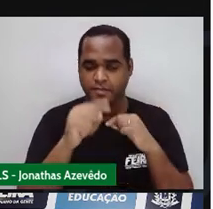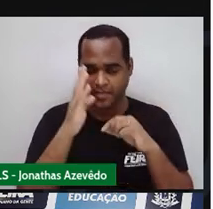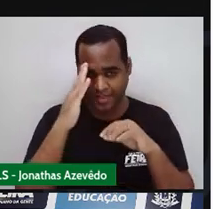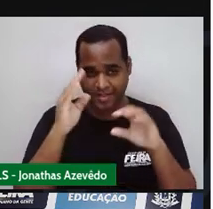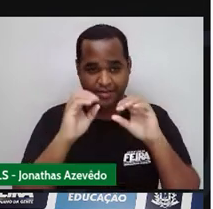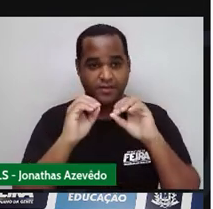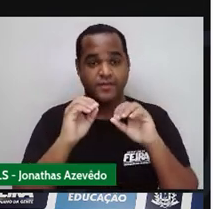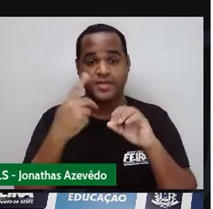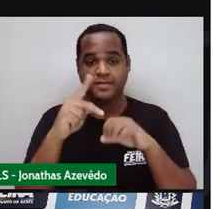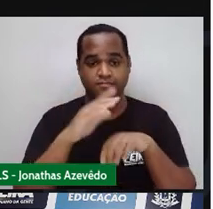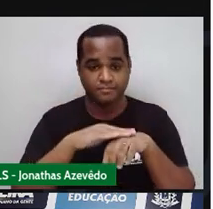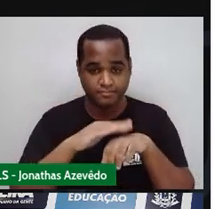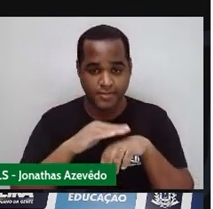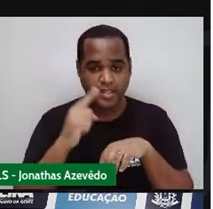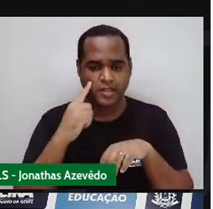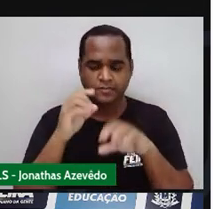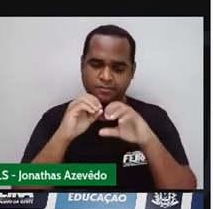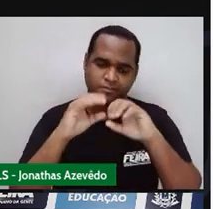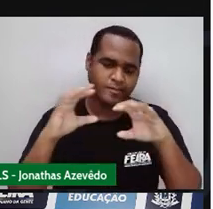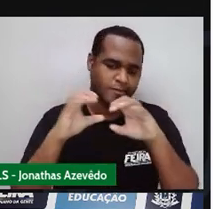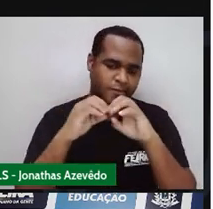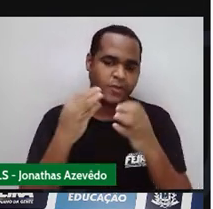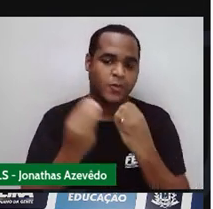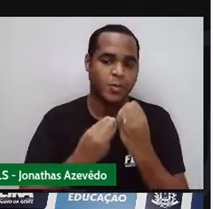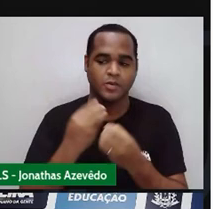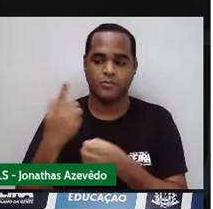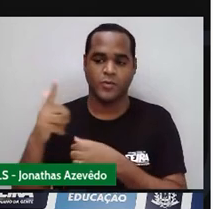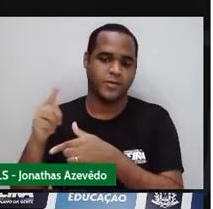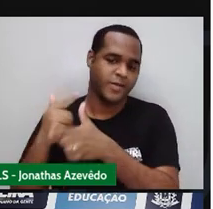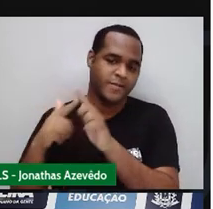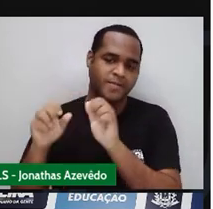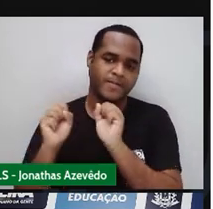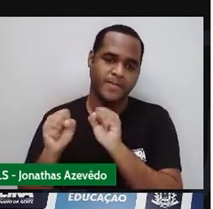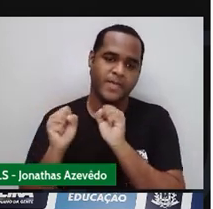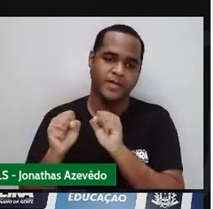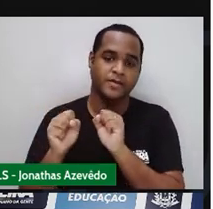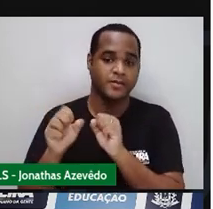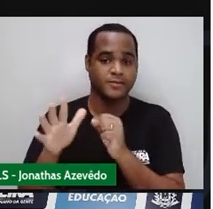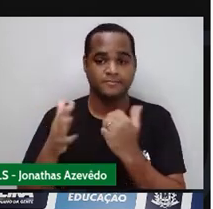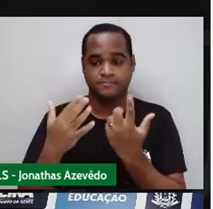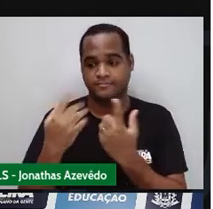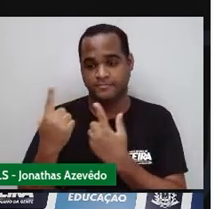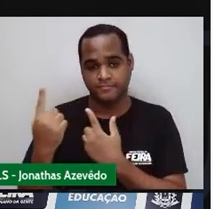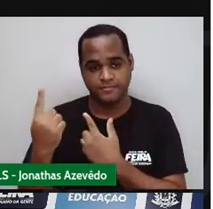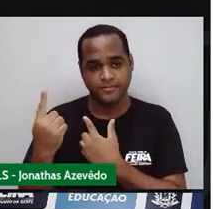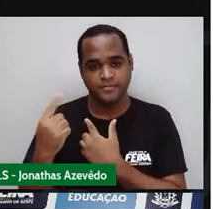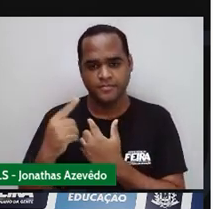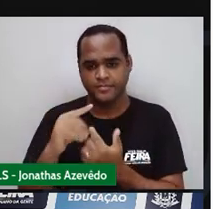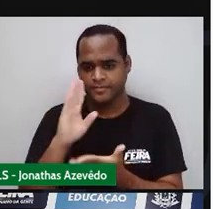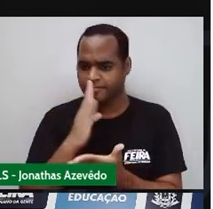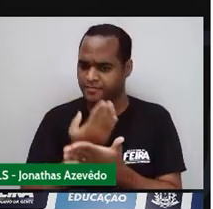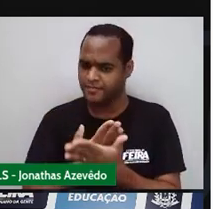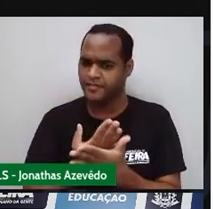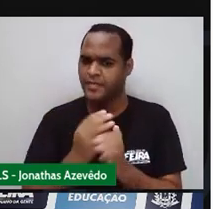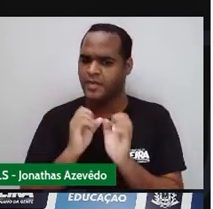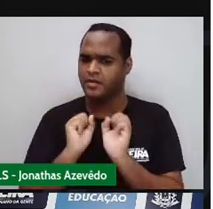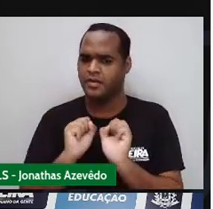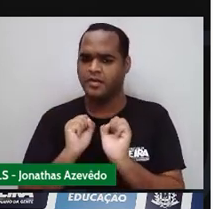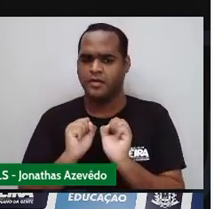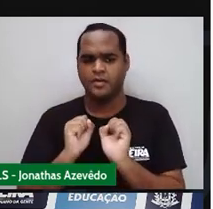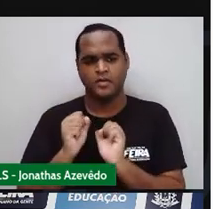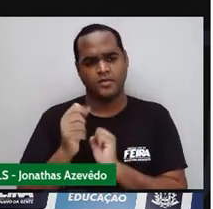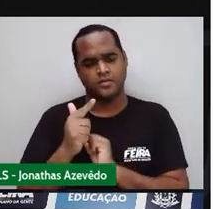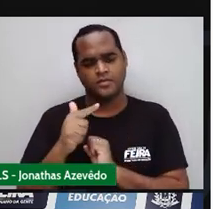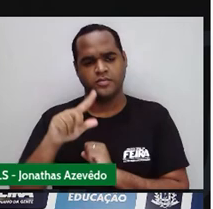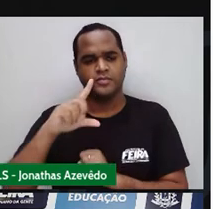Ela pode escolher outros Isso pode ficar mudando Por exemplo Você pode fazer uma vez com ela E ela não acreditar Então você fala assim